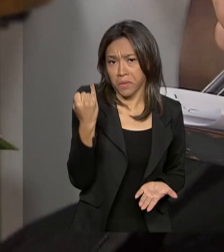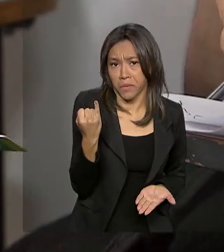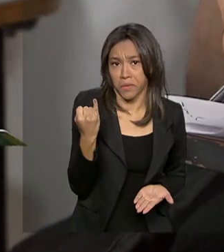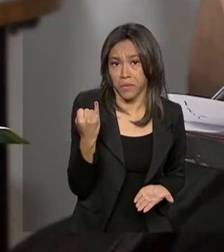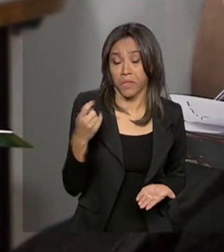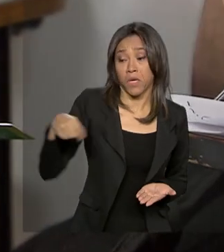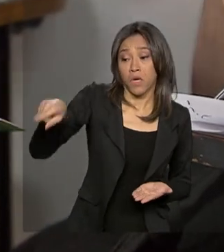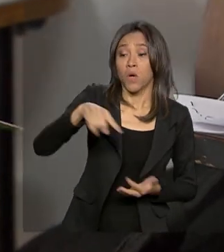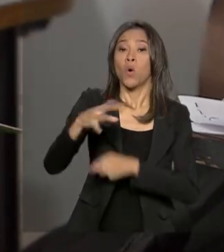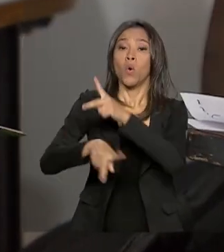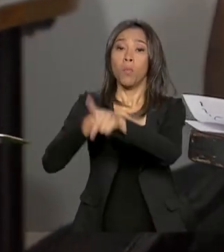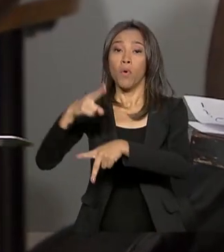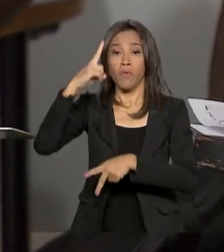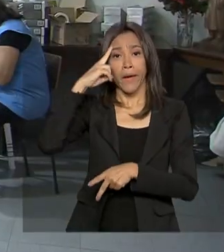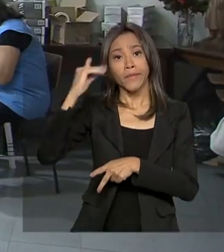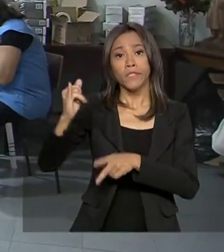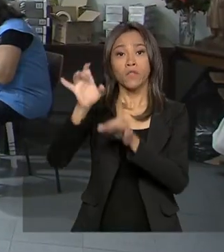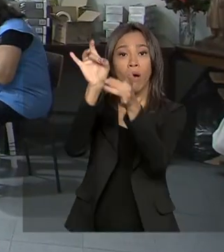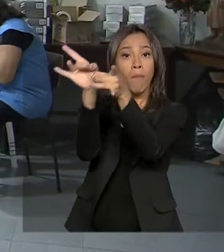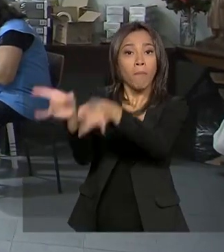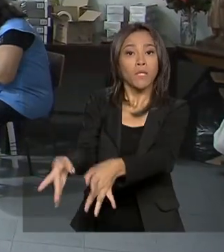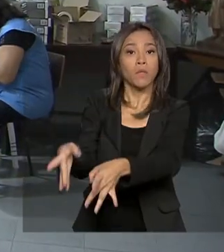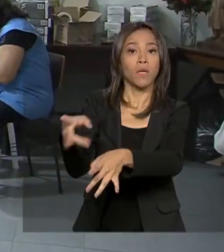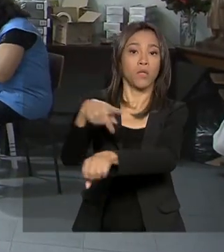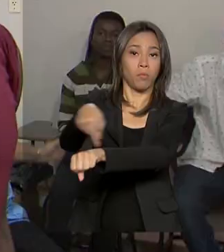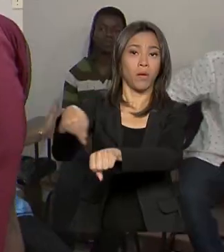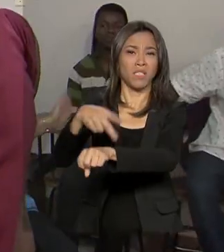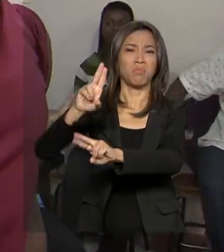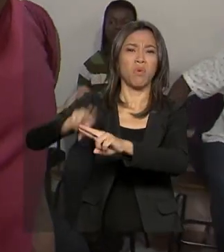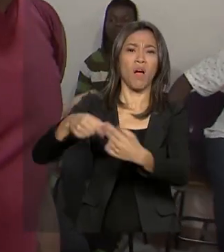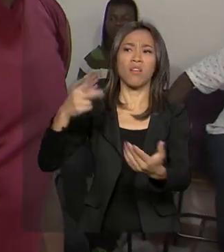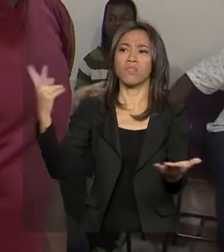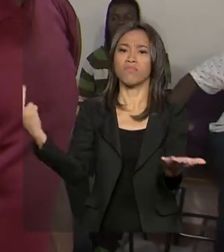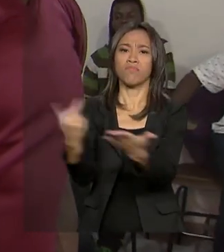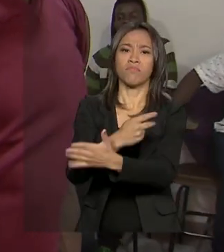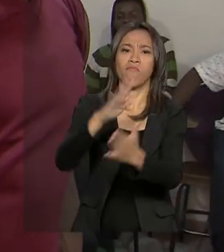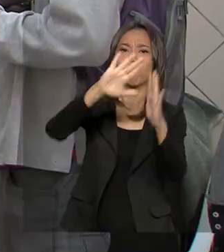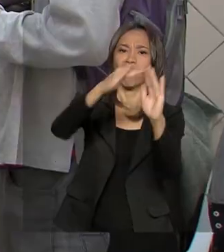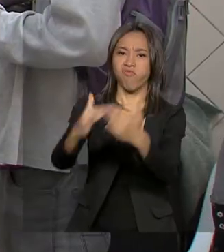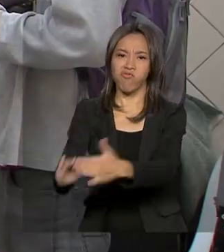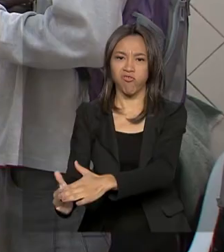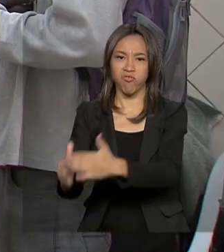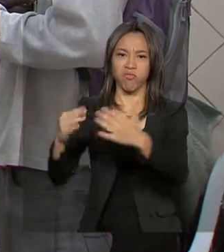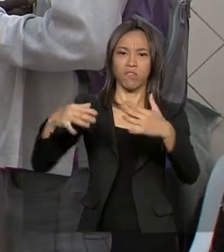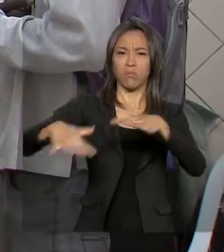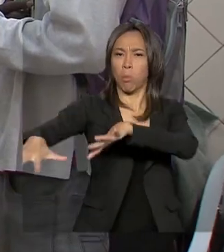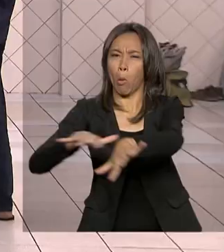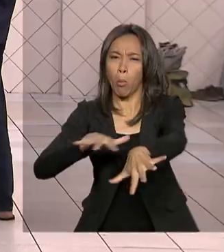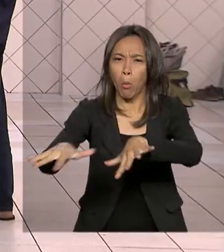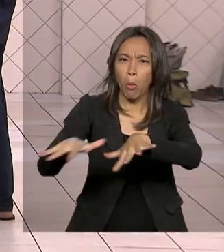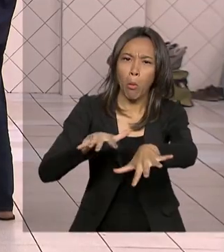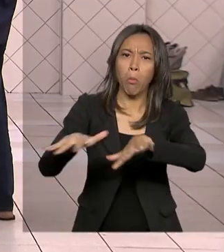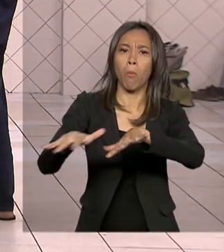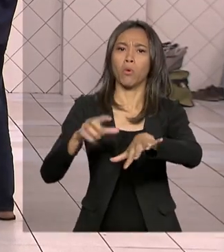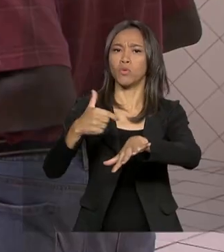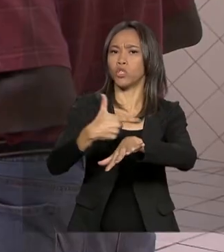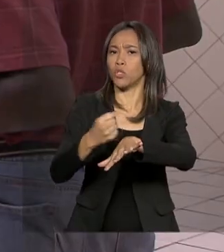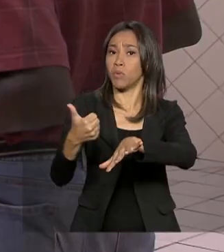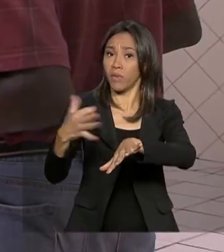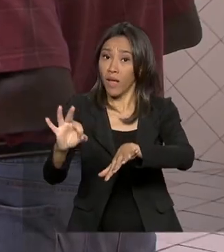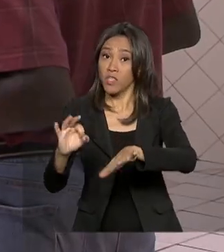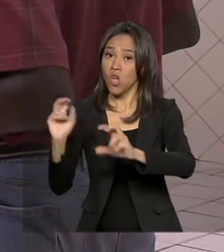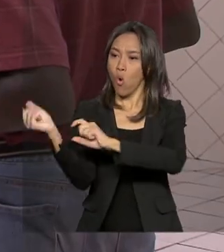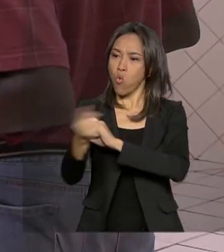Os haitianos estão deixando seu país por causa de desastres naturais, como o terremoto de 2010 e o furacão